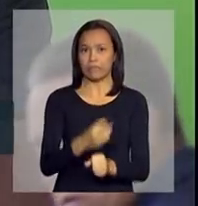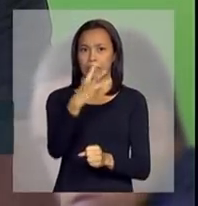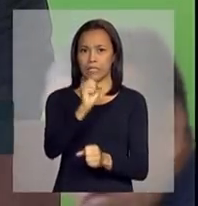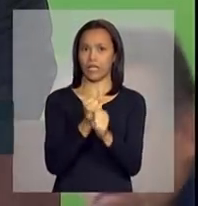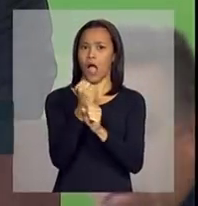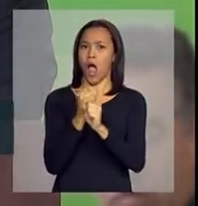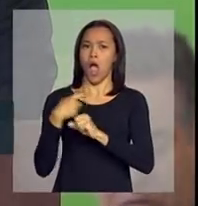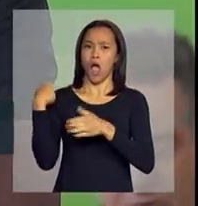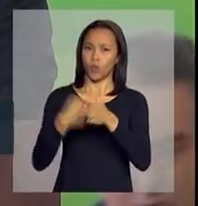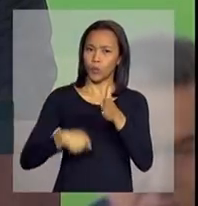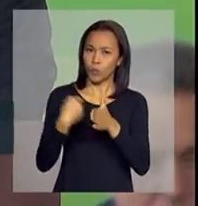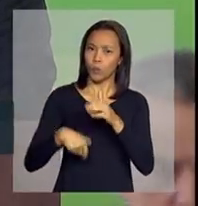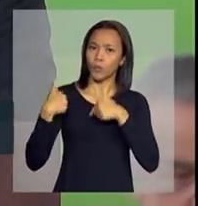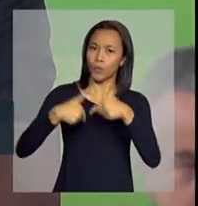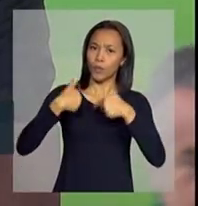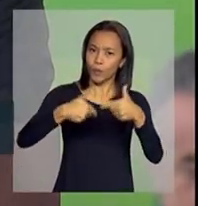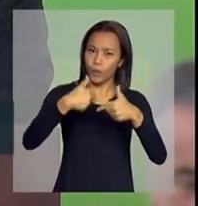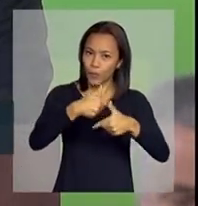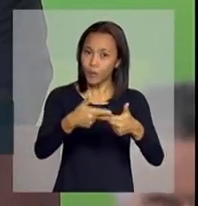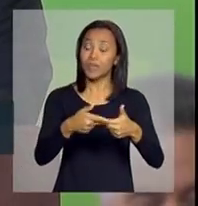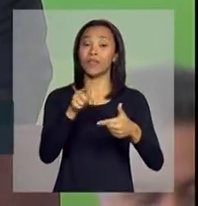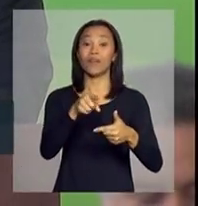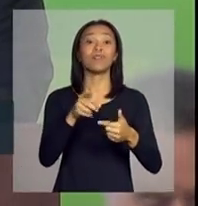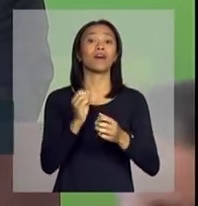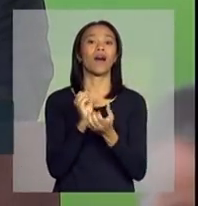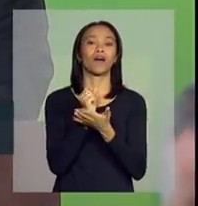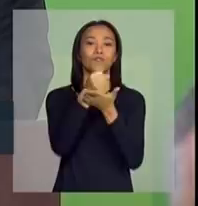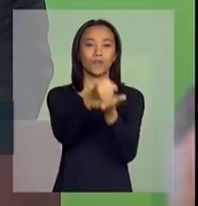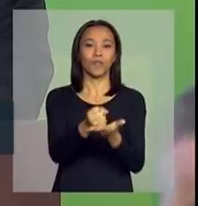na luta em defesa da micro e pequena empresa.